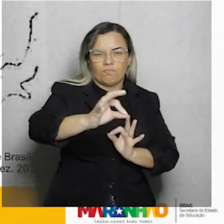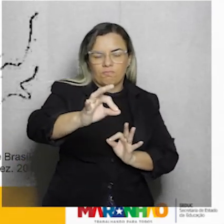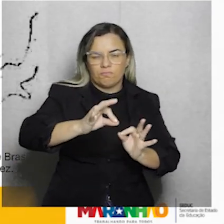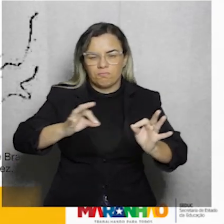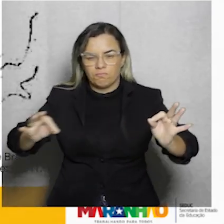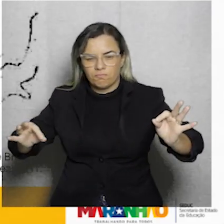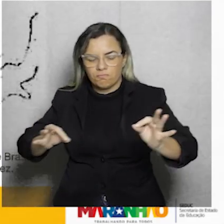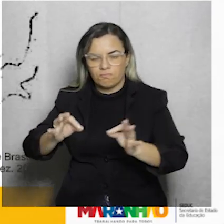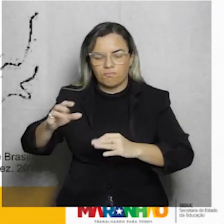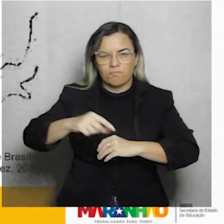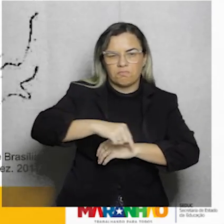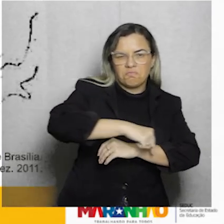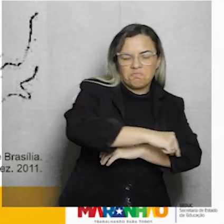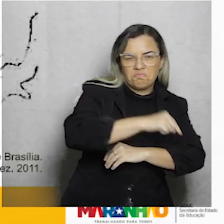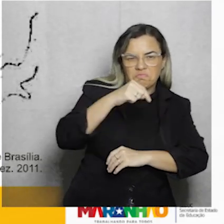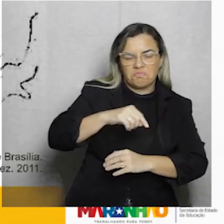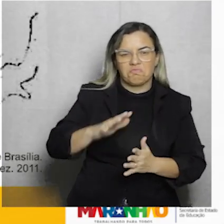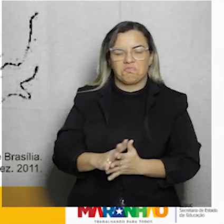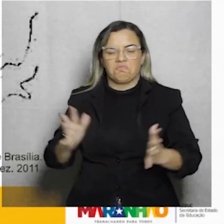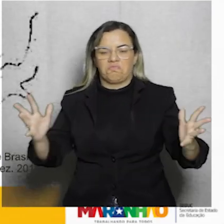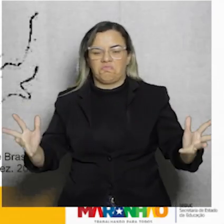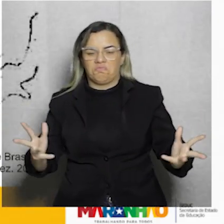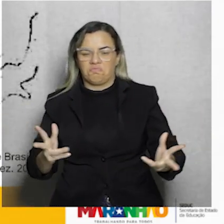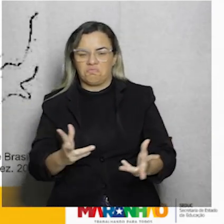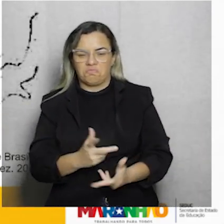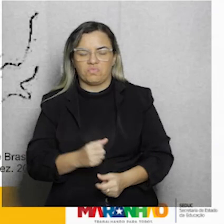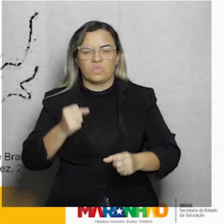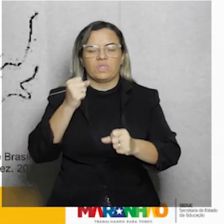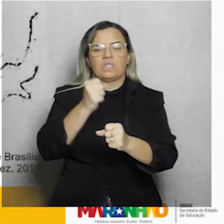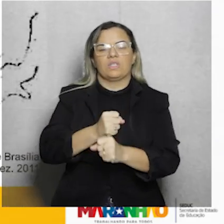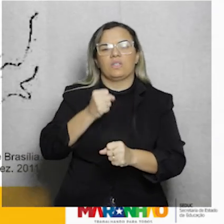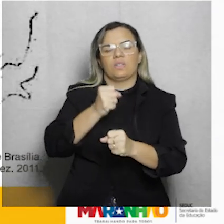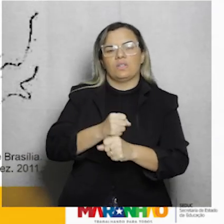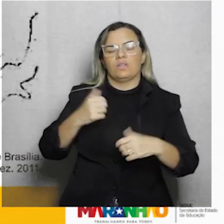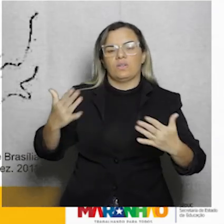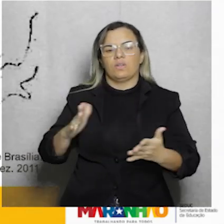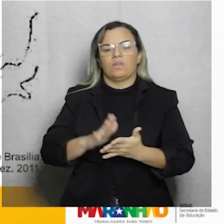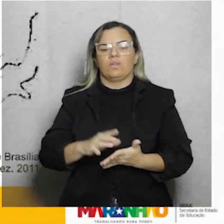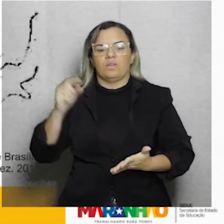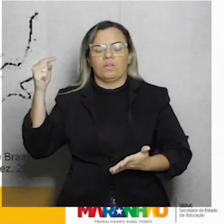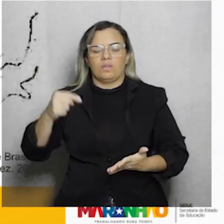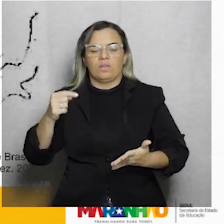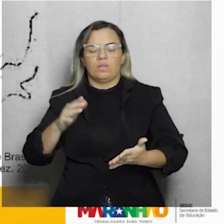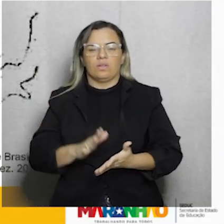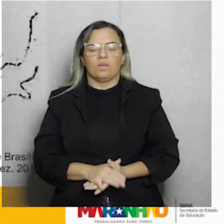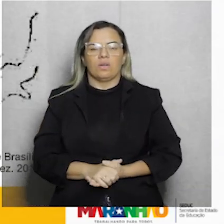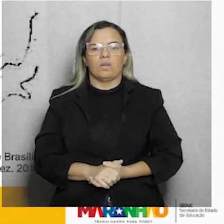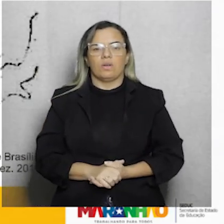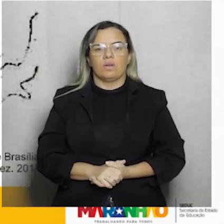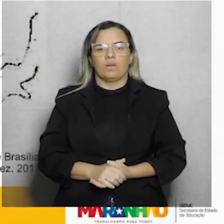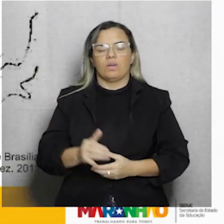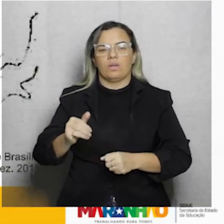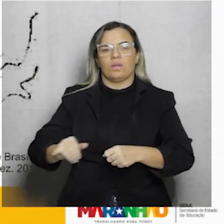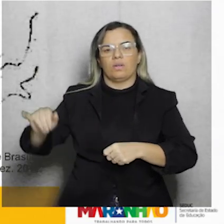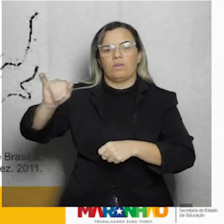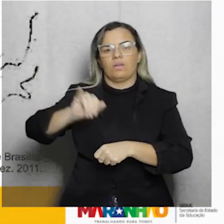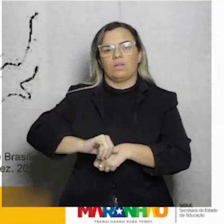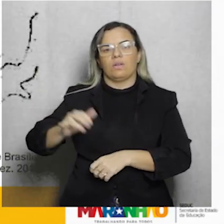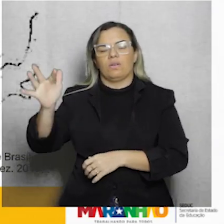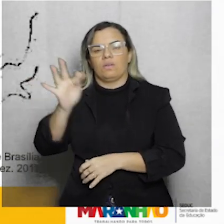o urbanismo arrojado, na construção, evidentemente, da capital federal.